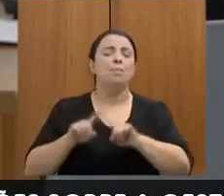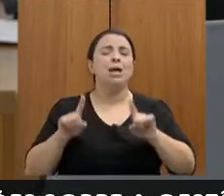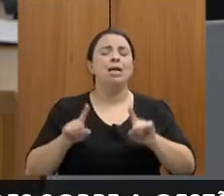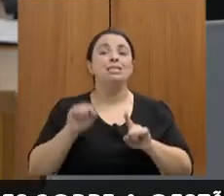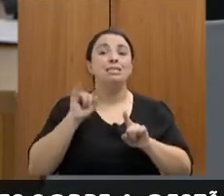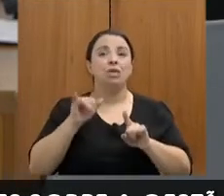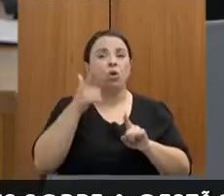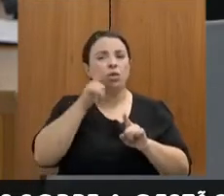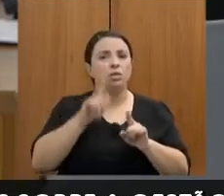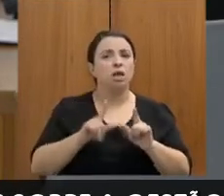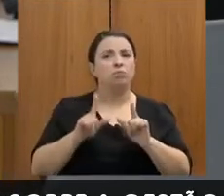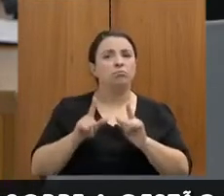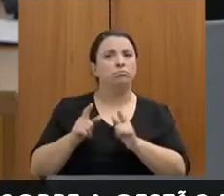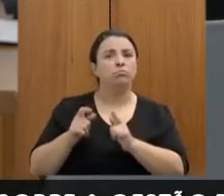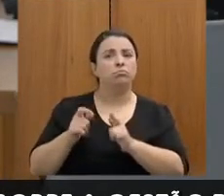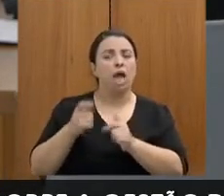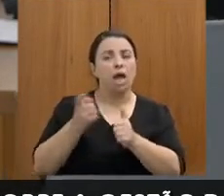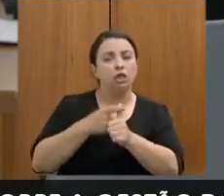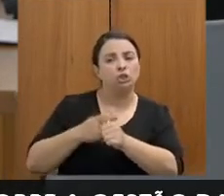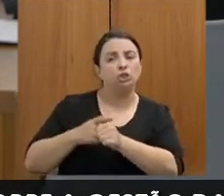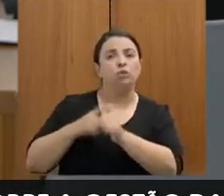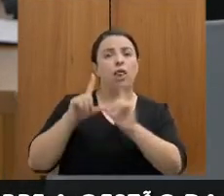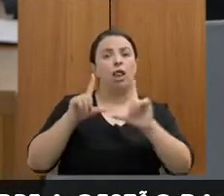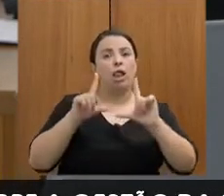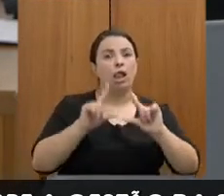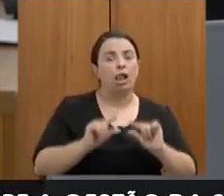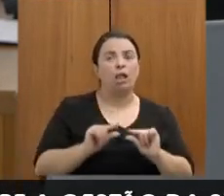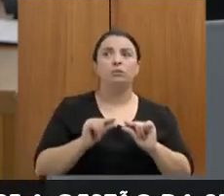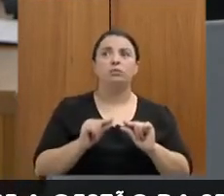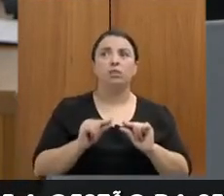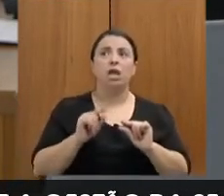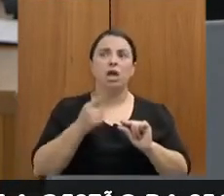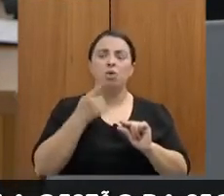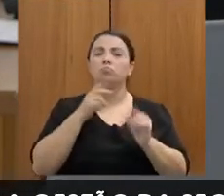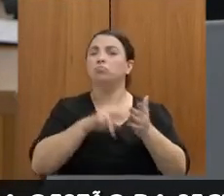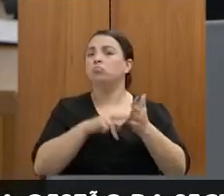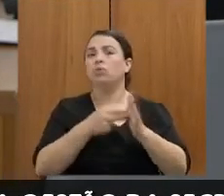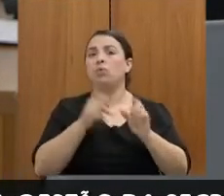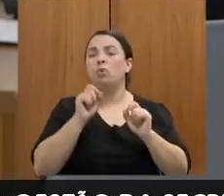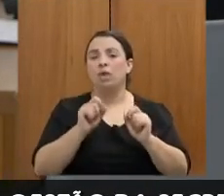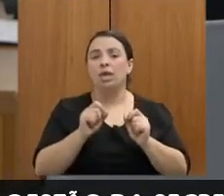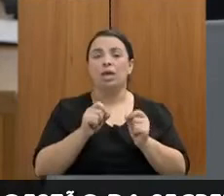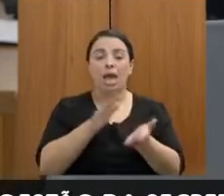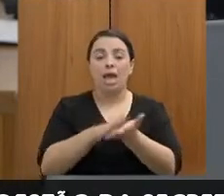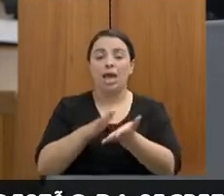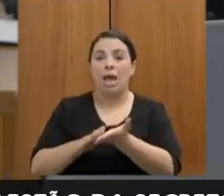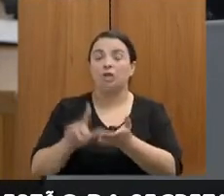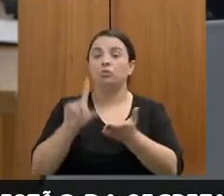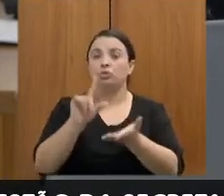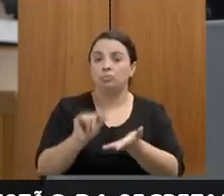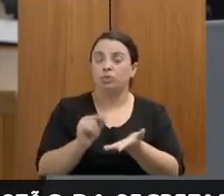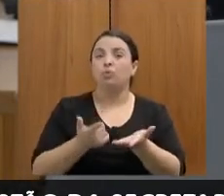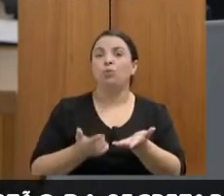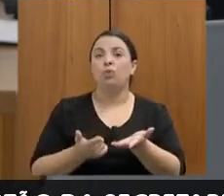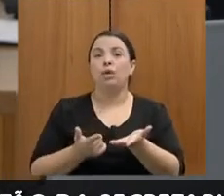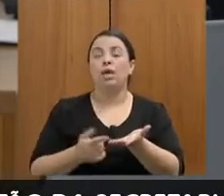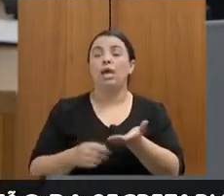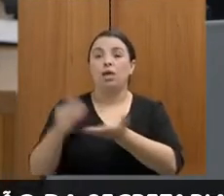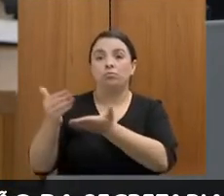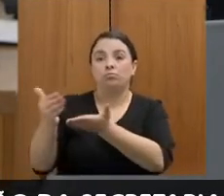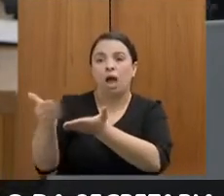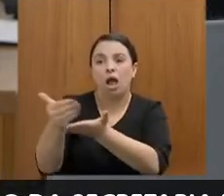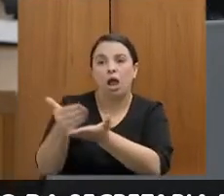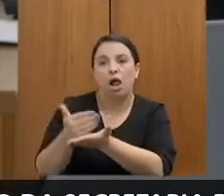em redução de despesas, em aumento de receitas, a gente está falando, inclusive, em uma reversão